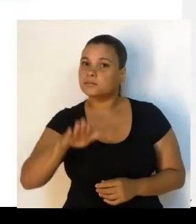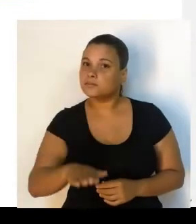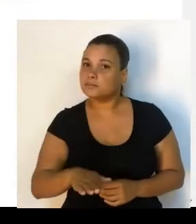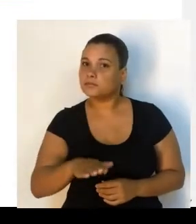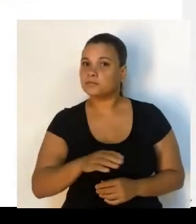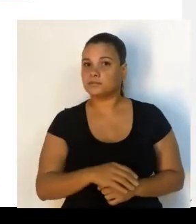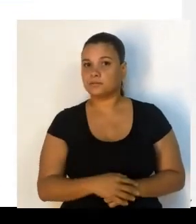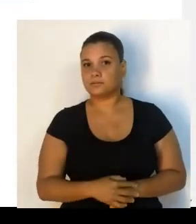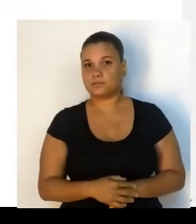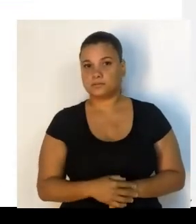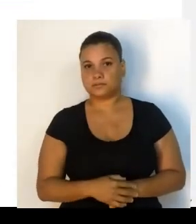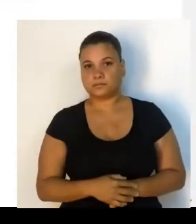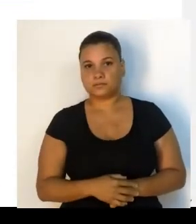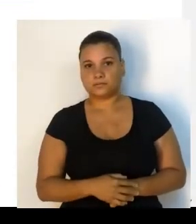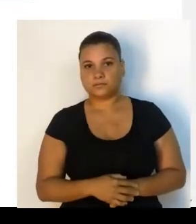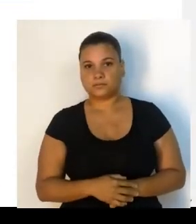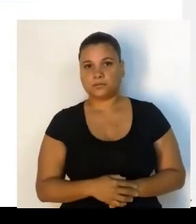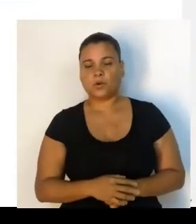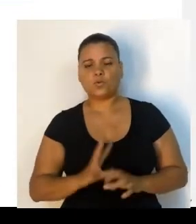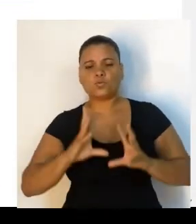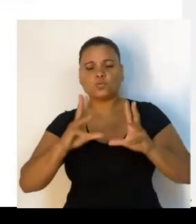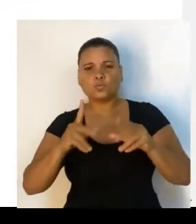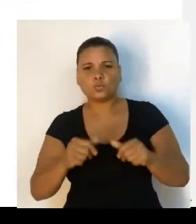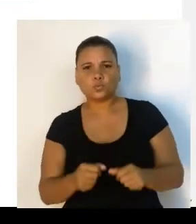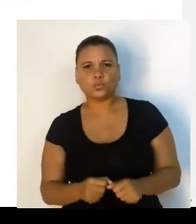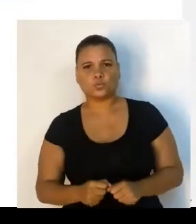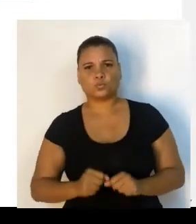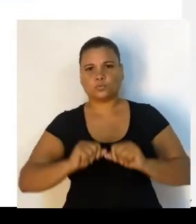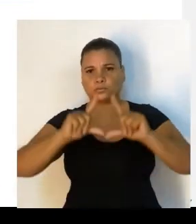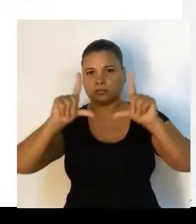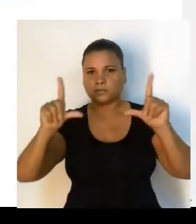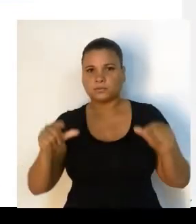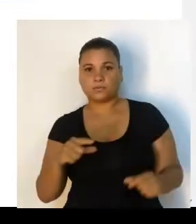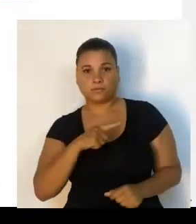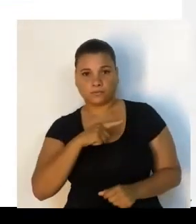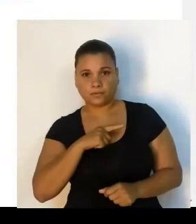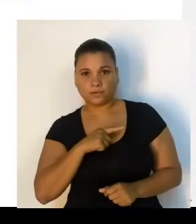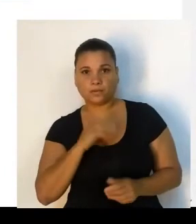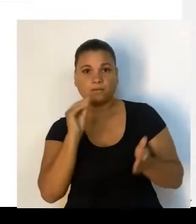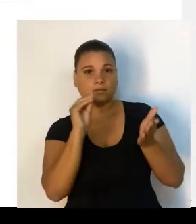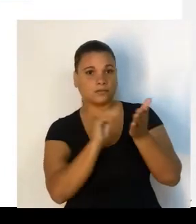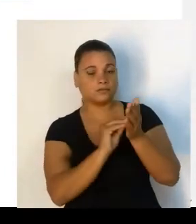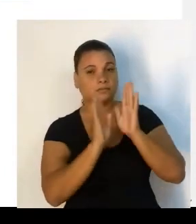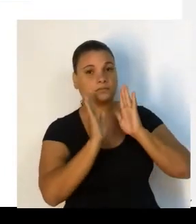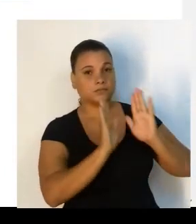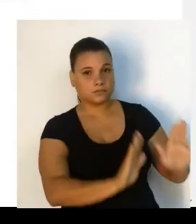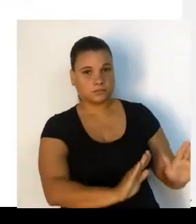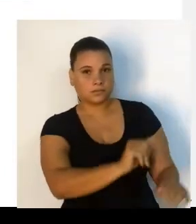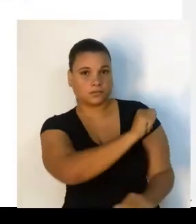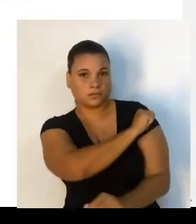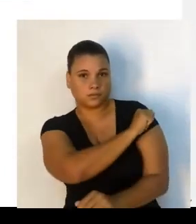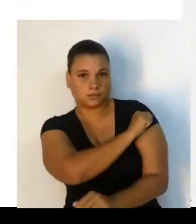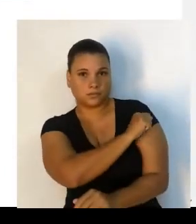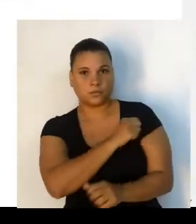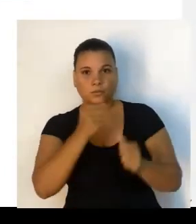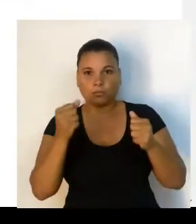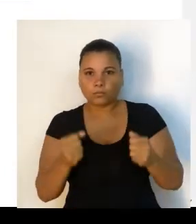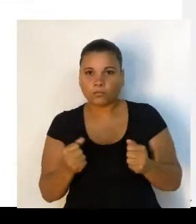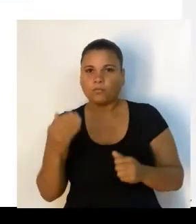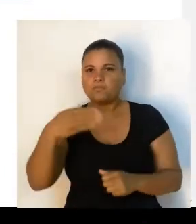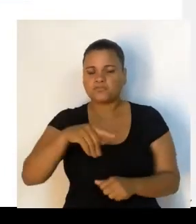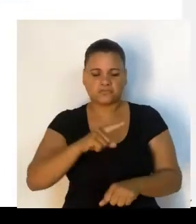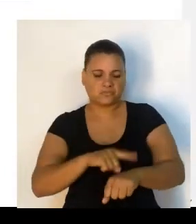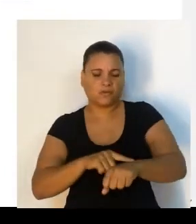da tarde. Todo o material ficará gravado na plataforma. O estudante poderá acessá-los a